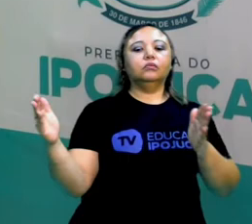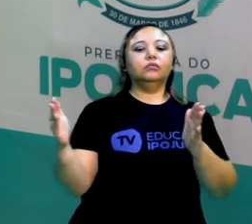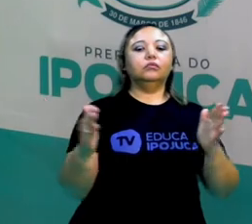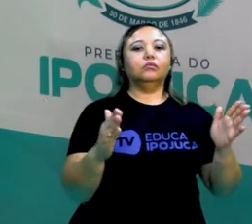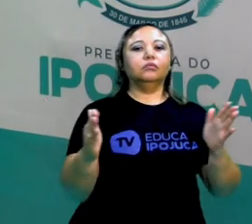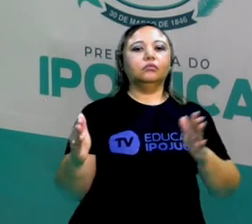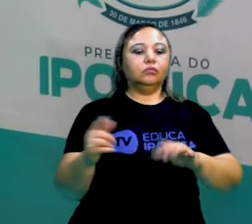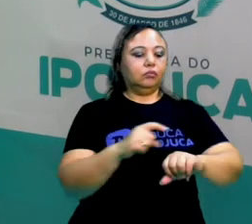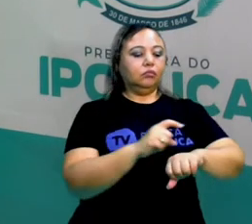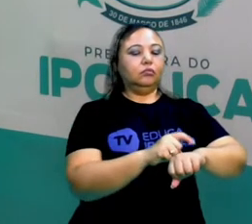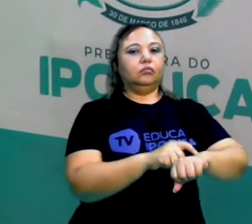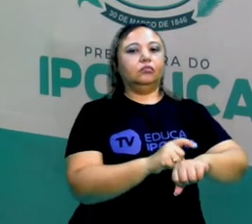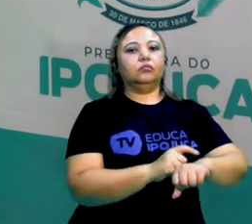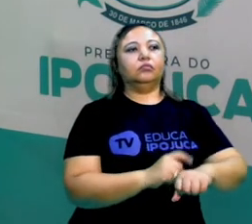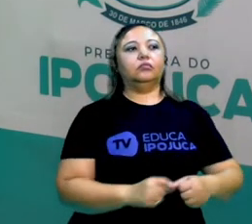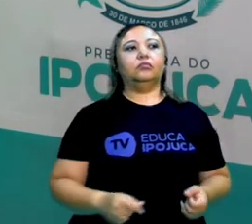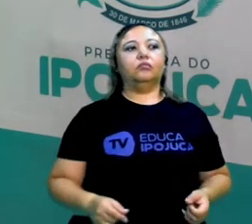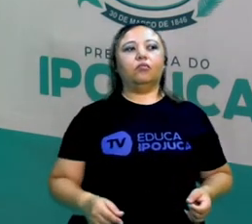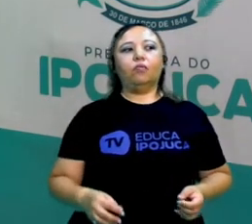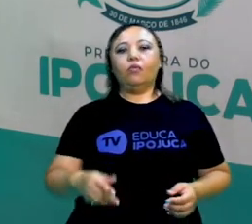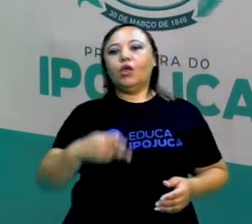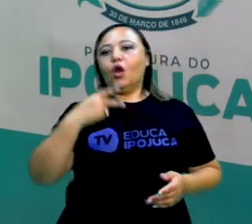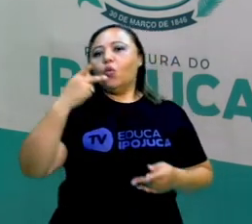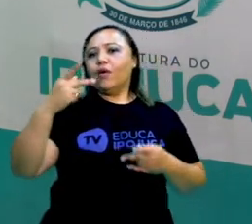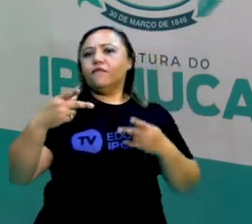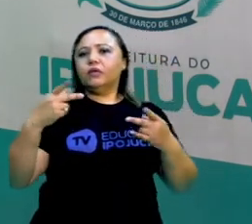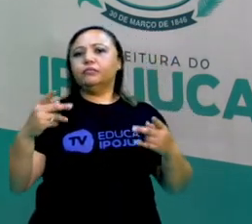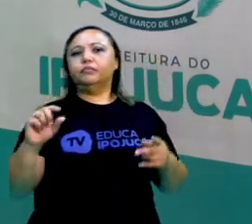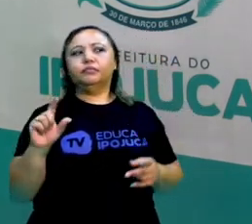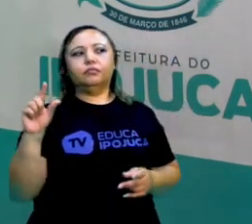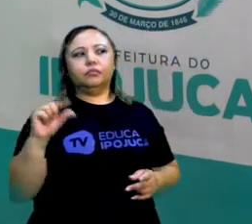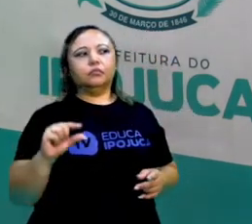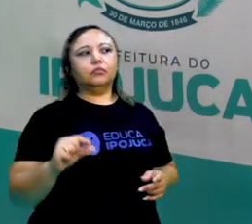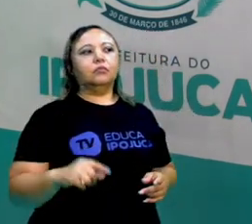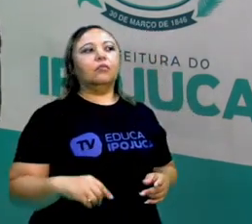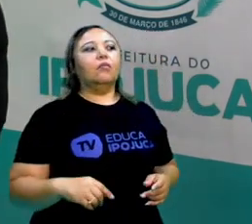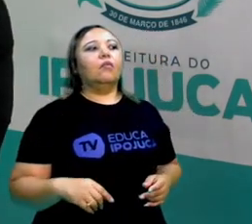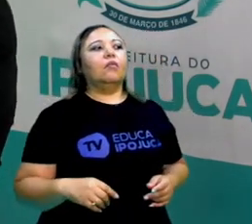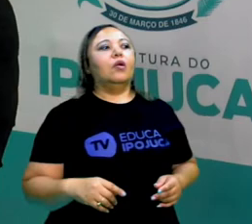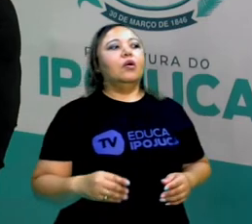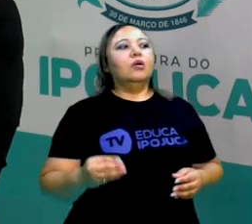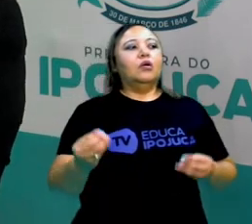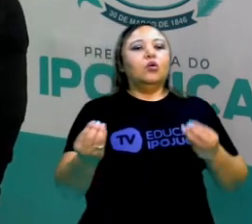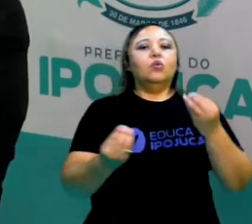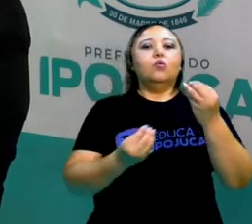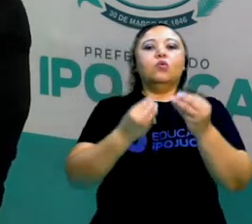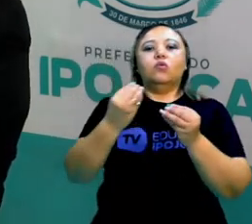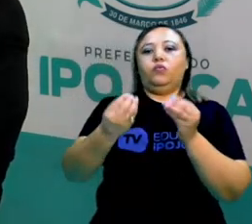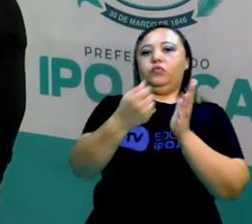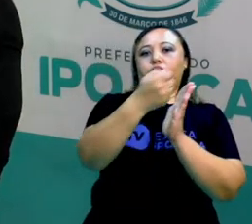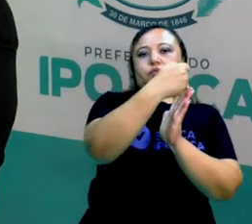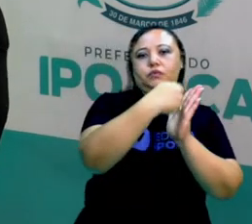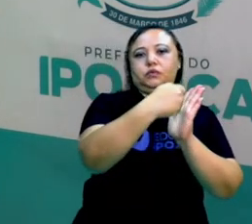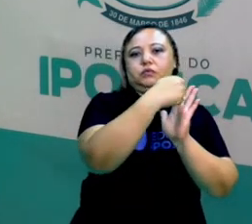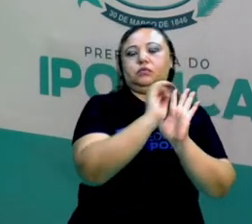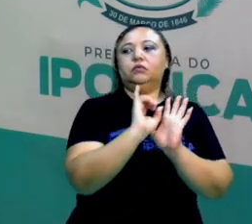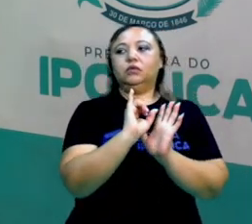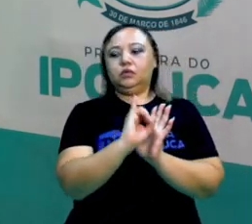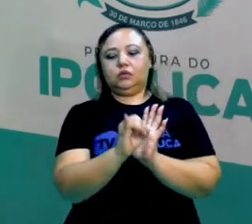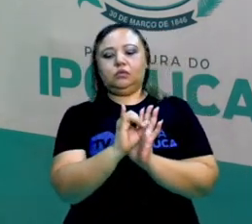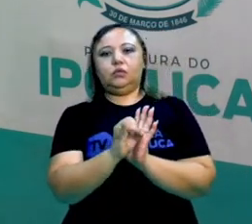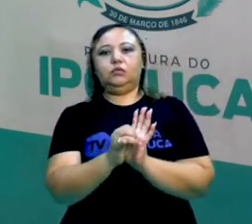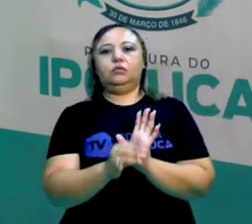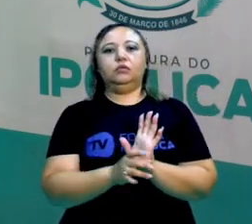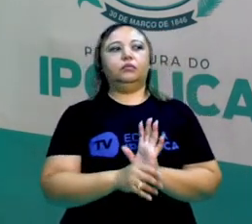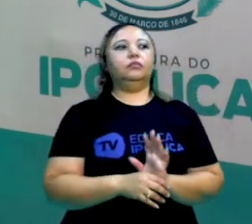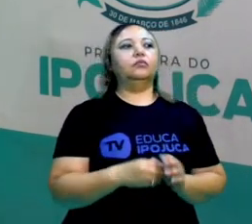e tempo reduzido, tipo uma conversa, uma fala mesmo. Como escrever uma crônica? Como é que eu vou